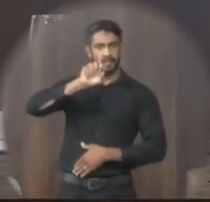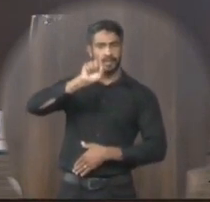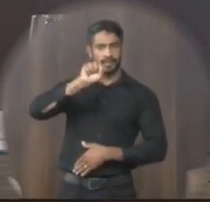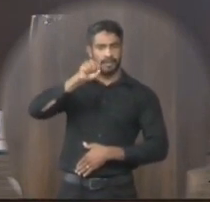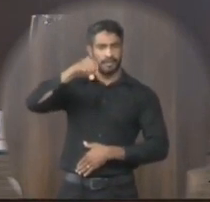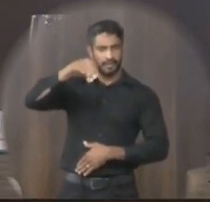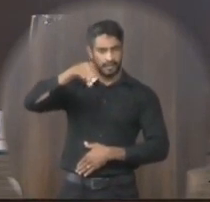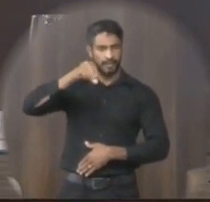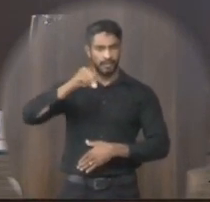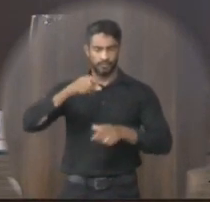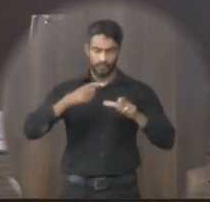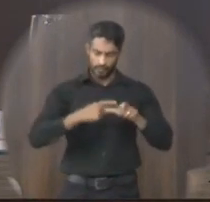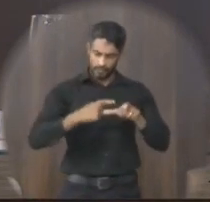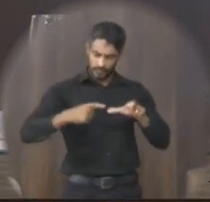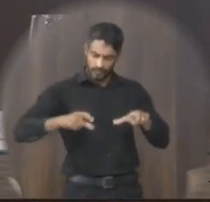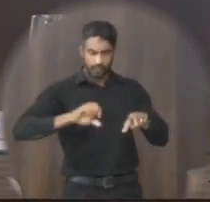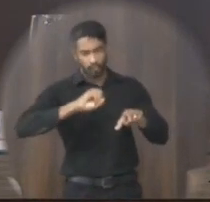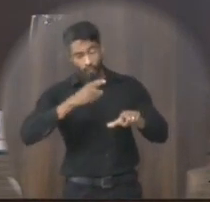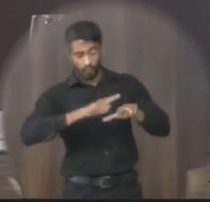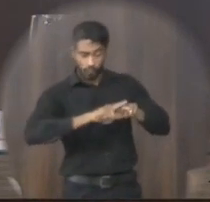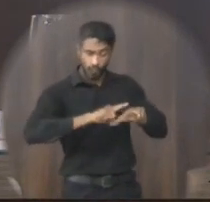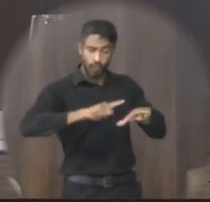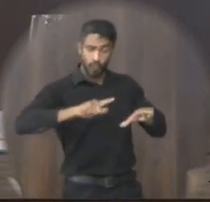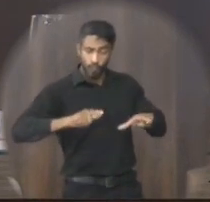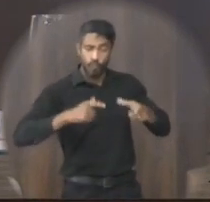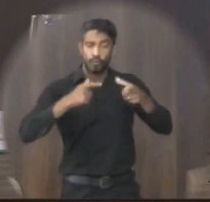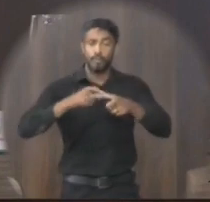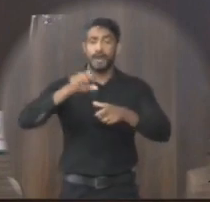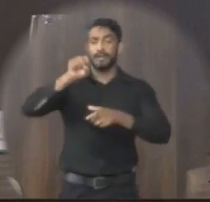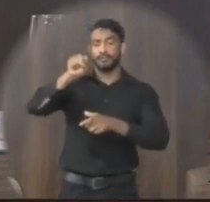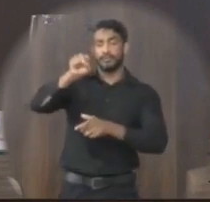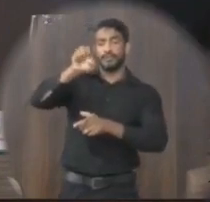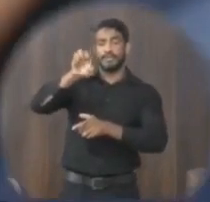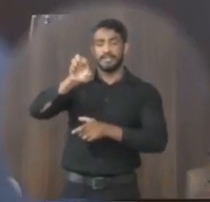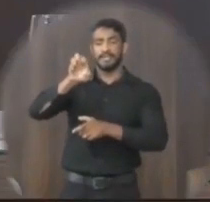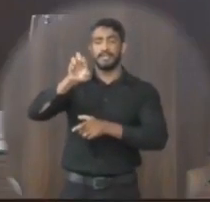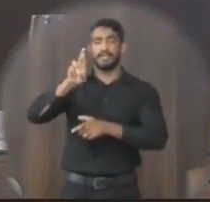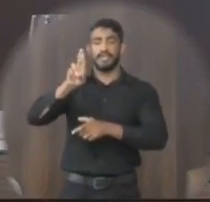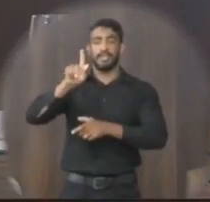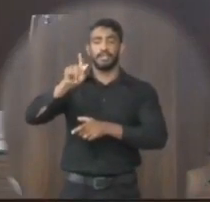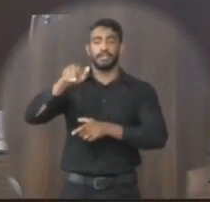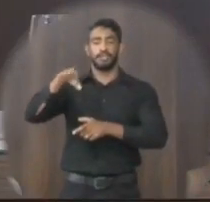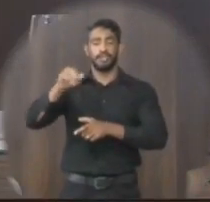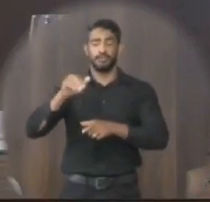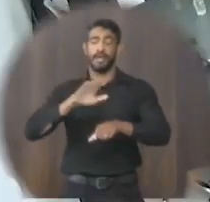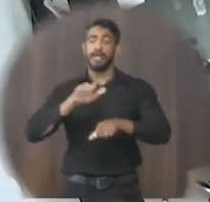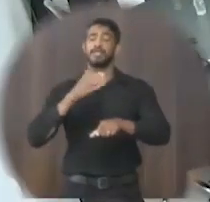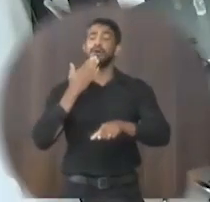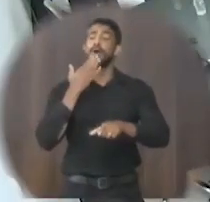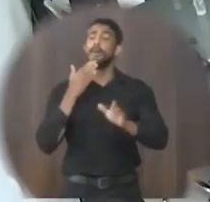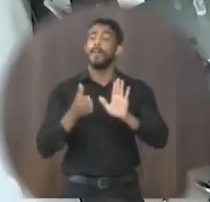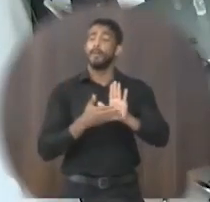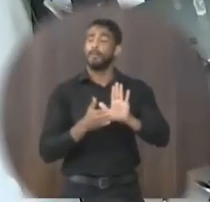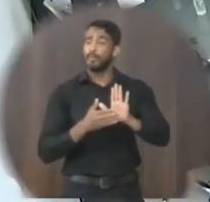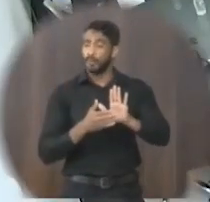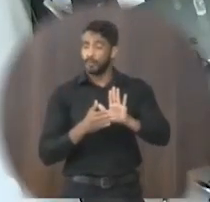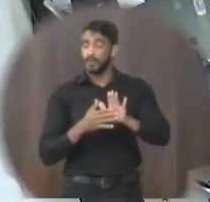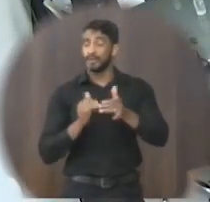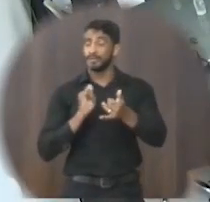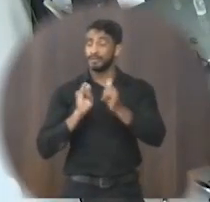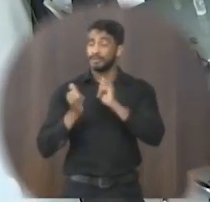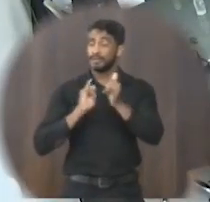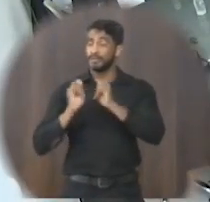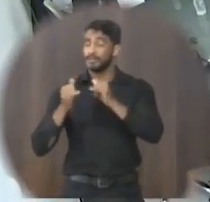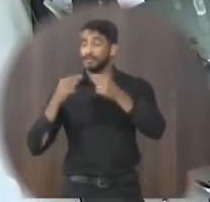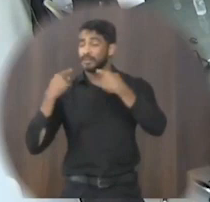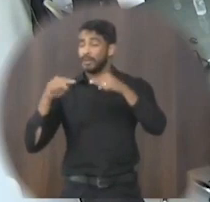calçamento e pavimentação de bloquetes da rua Sergipe no bairro Saudade a solicitação proposta vem no sentido de atender as diversas